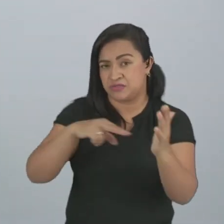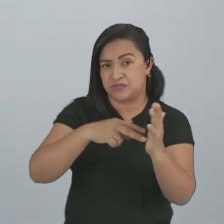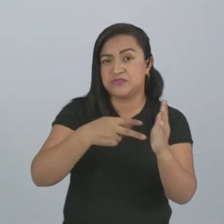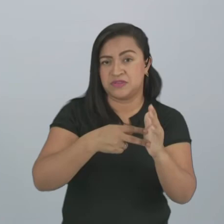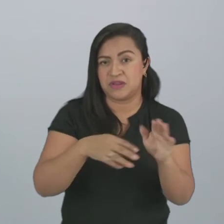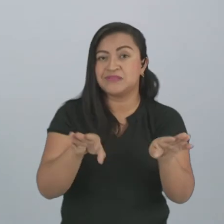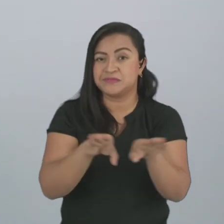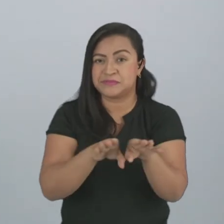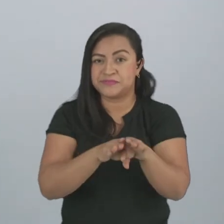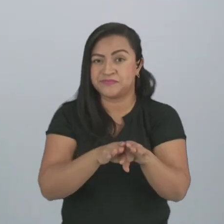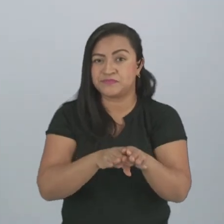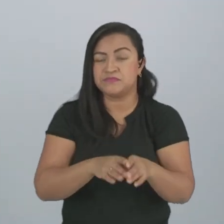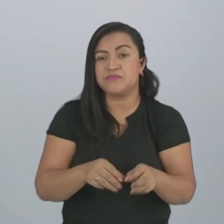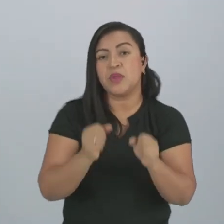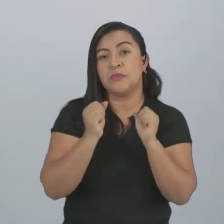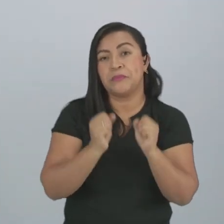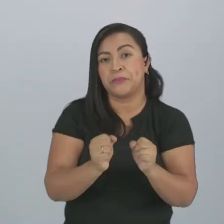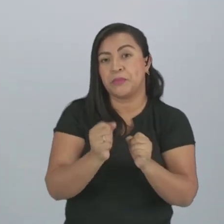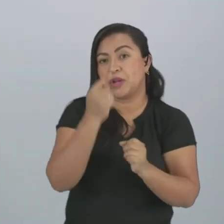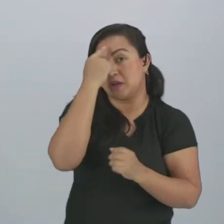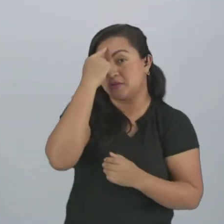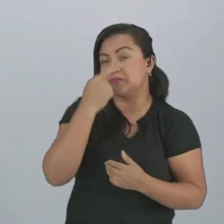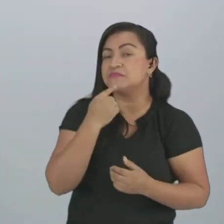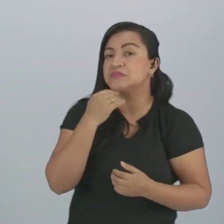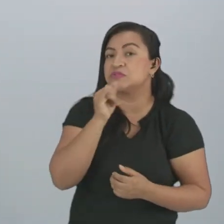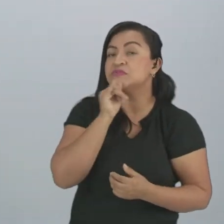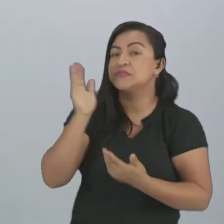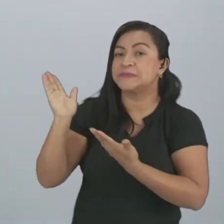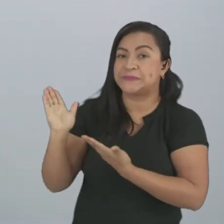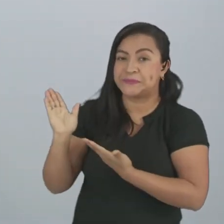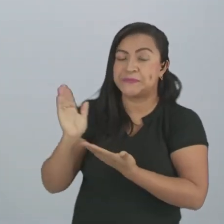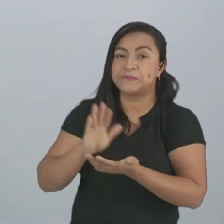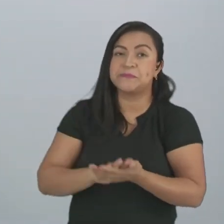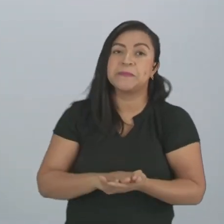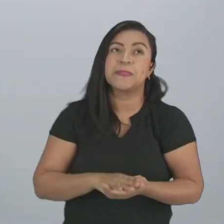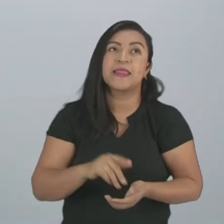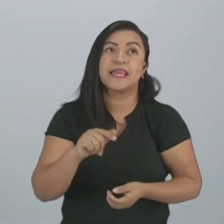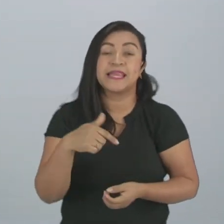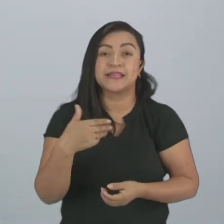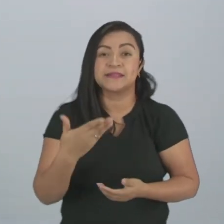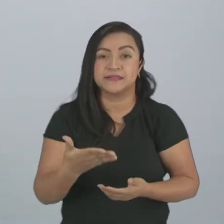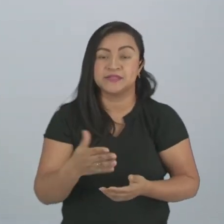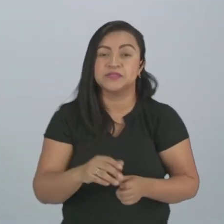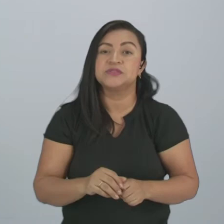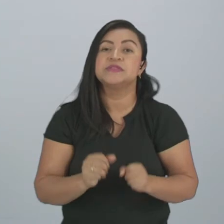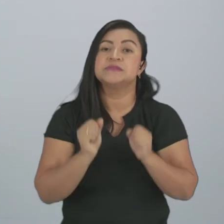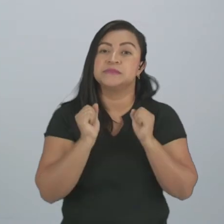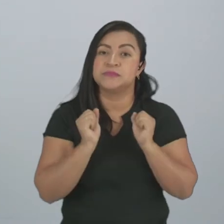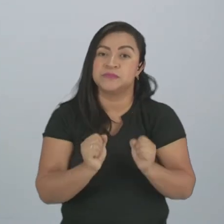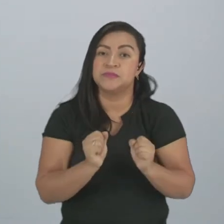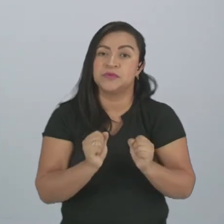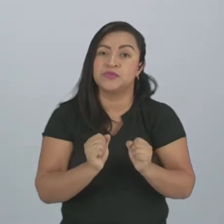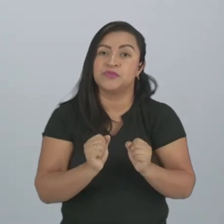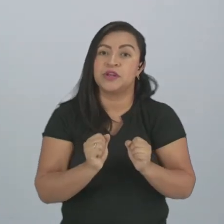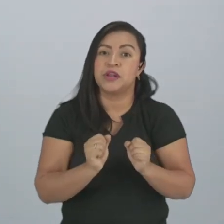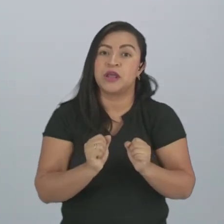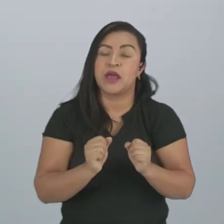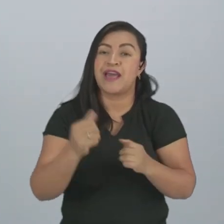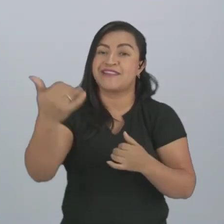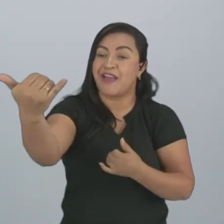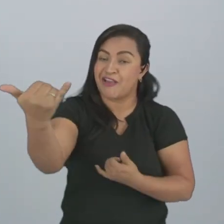Pode trazer imagens, como nesse exemplo. E, além disso, também ela pode me dar a informação como